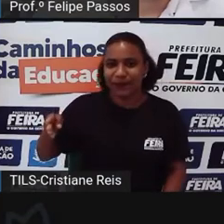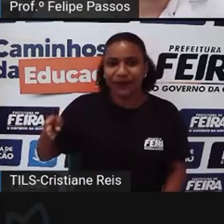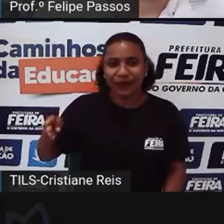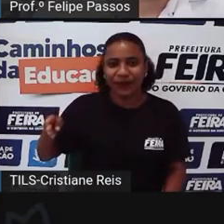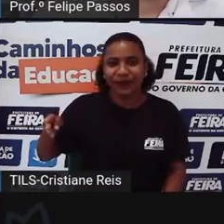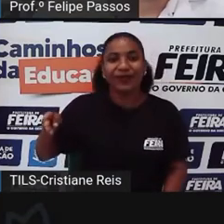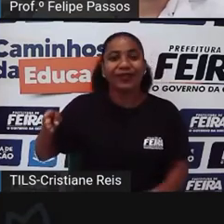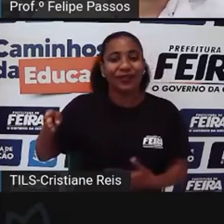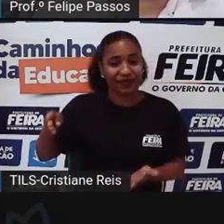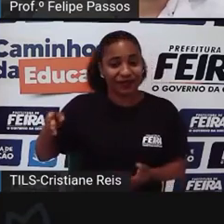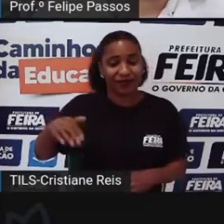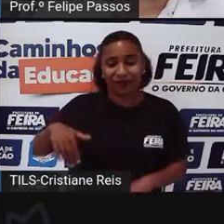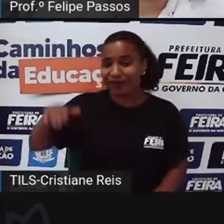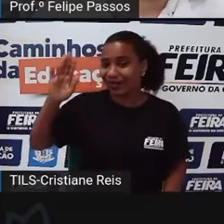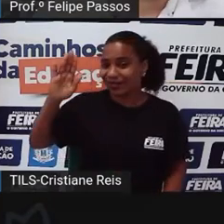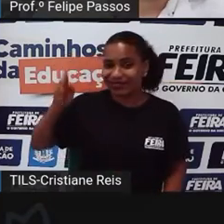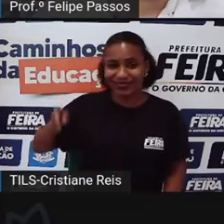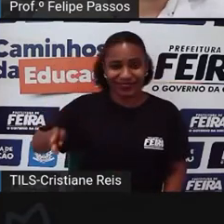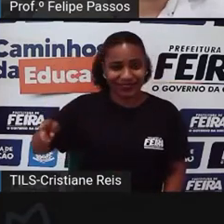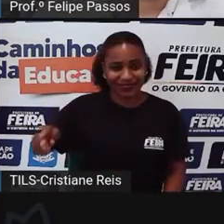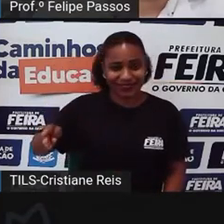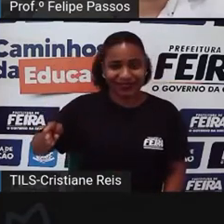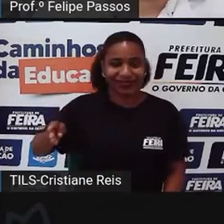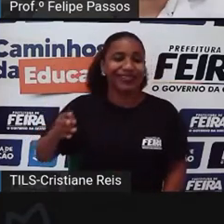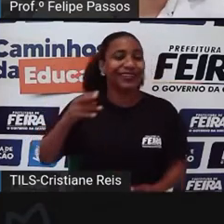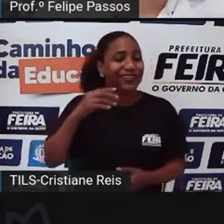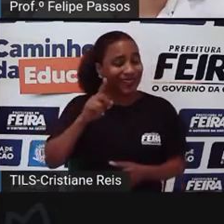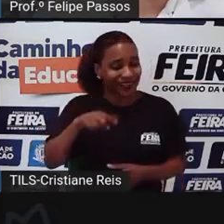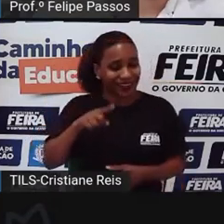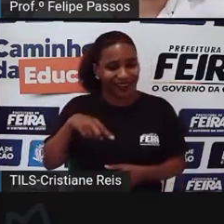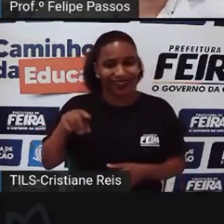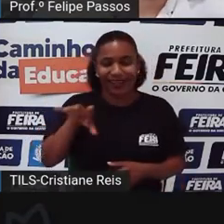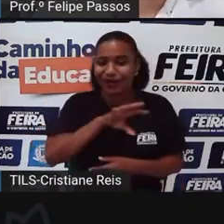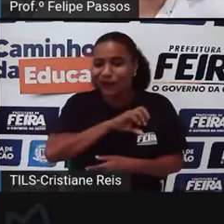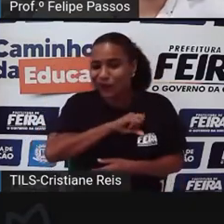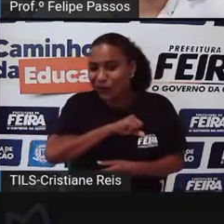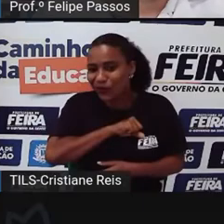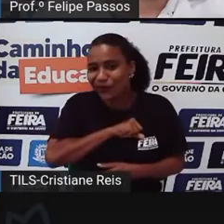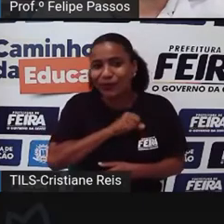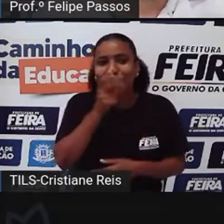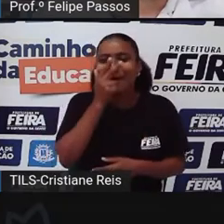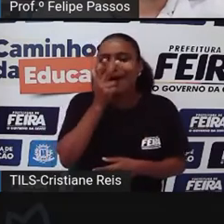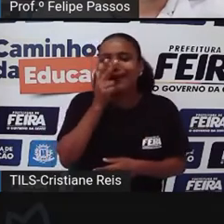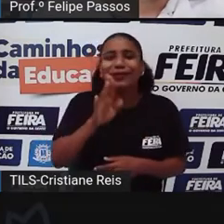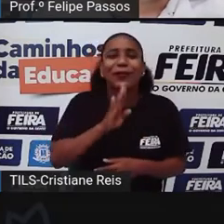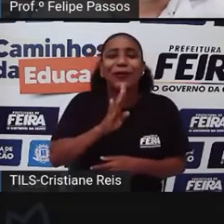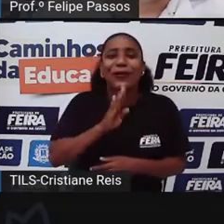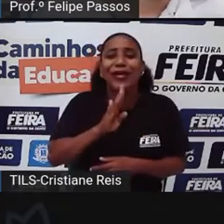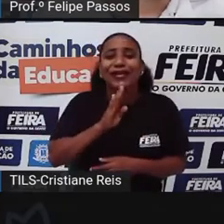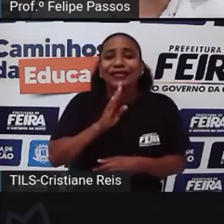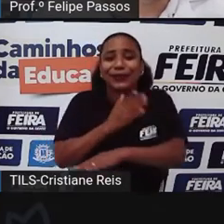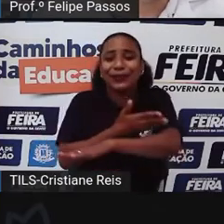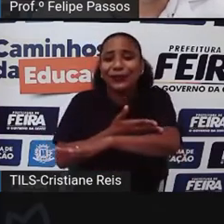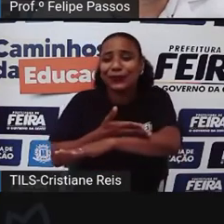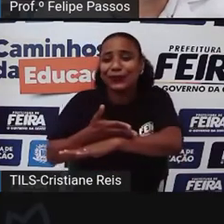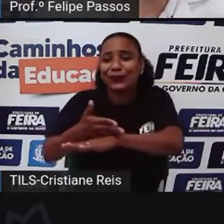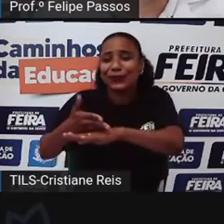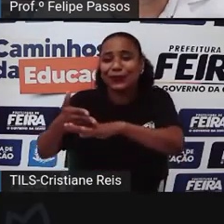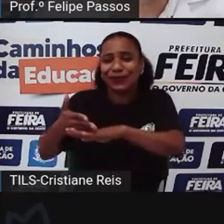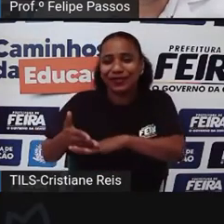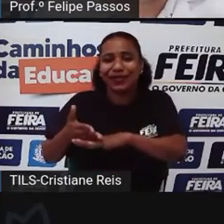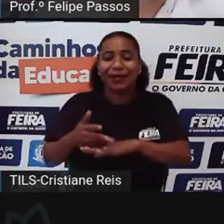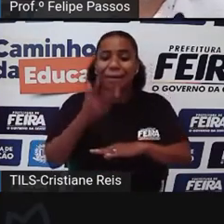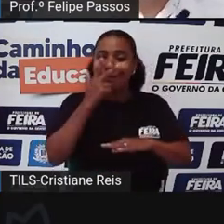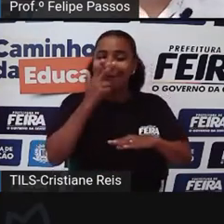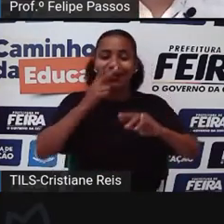filhotes Eles são amorosos demais Parece que sempre foram meus A vida inteira Eu acho que eles reconhecem